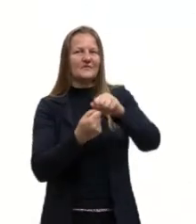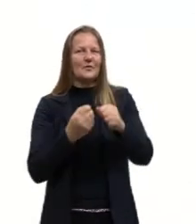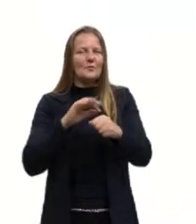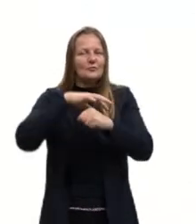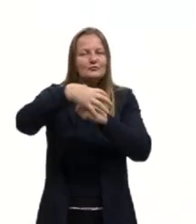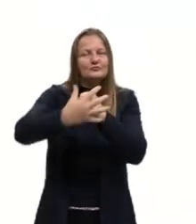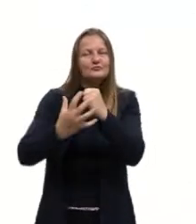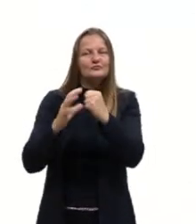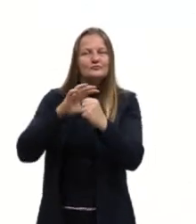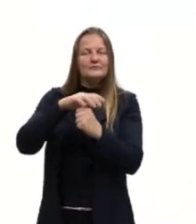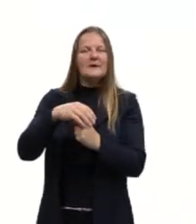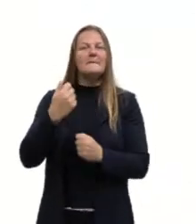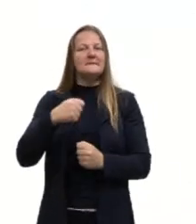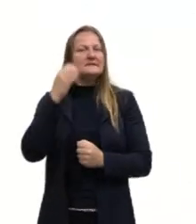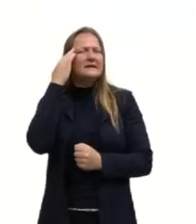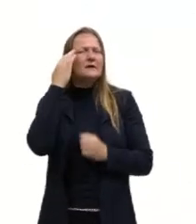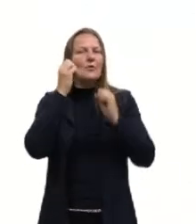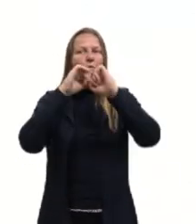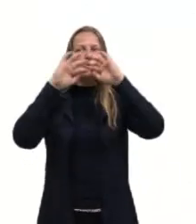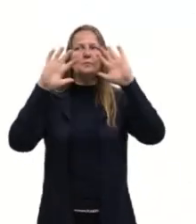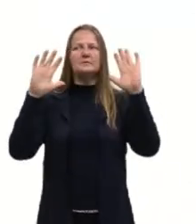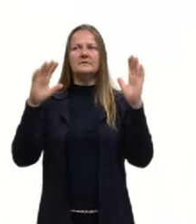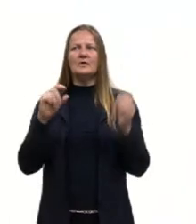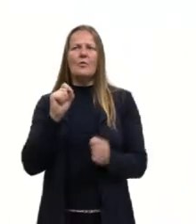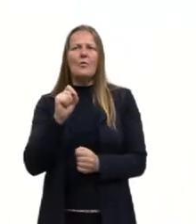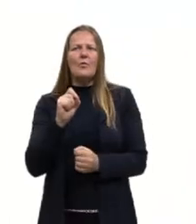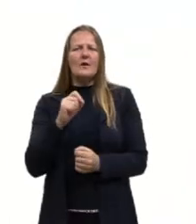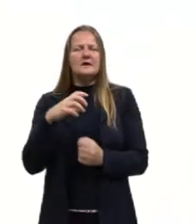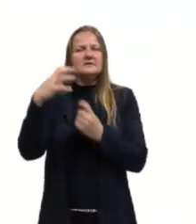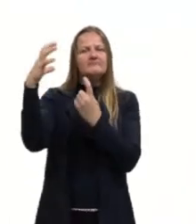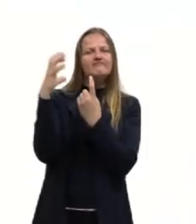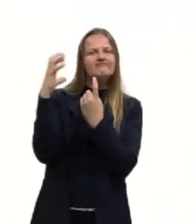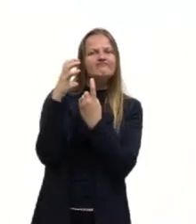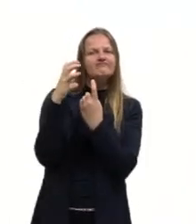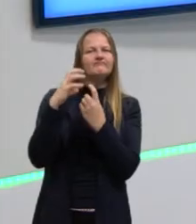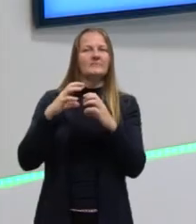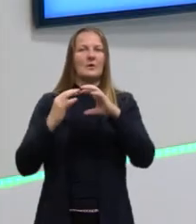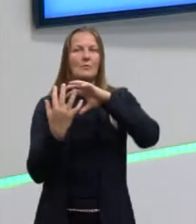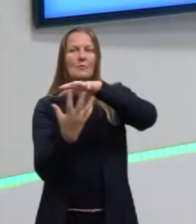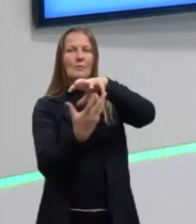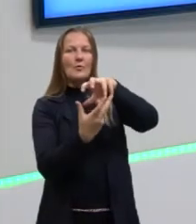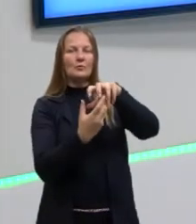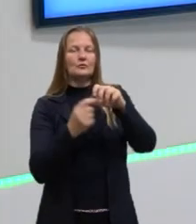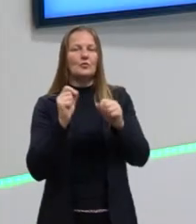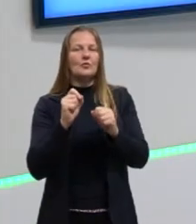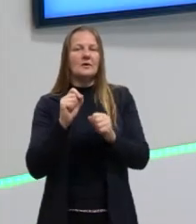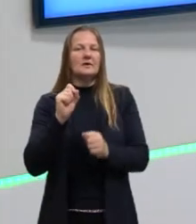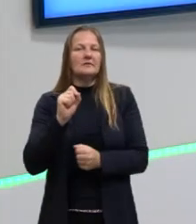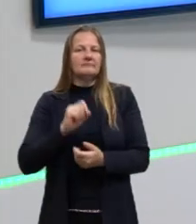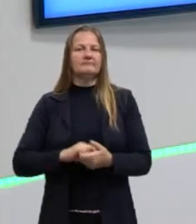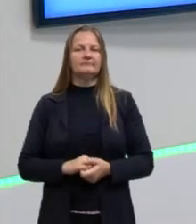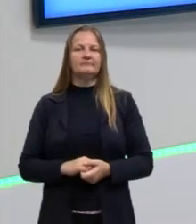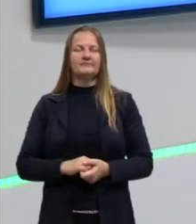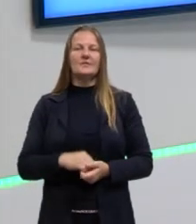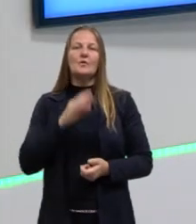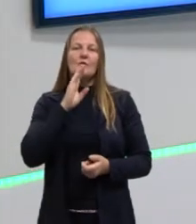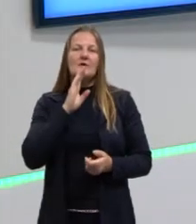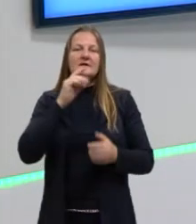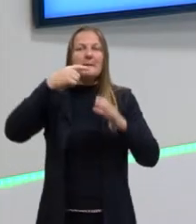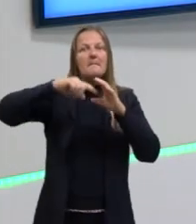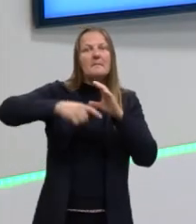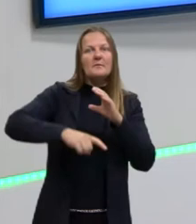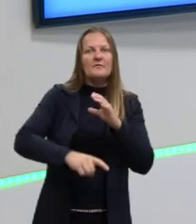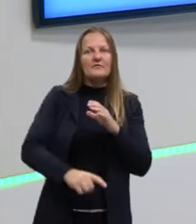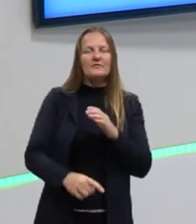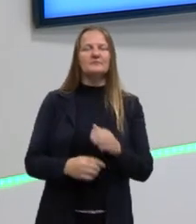nós temos que entender, compreender quais são as ameaças, né? Proteger do quê, né? Então, isso seria